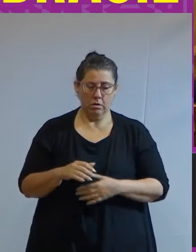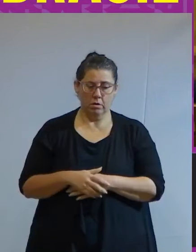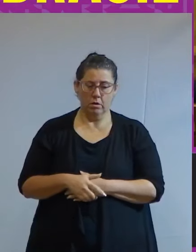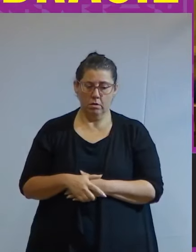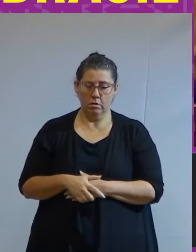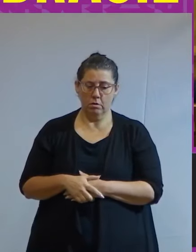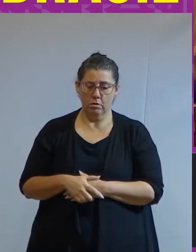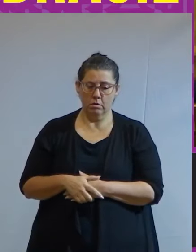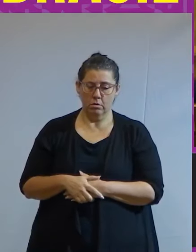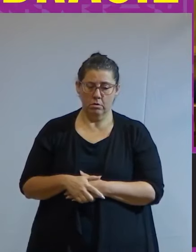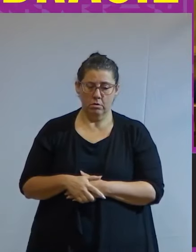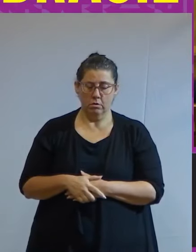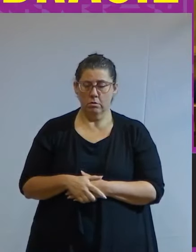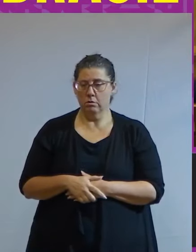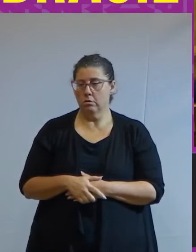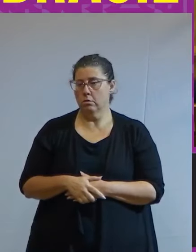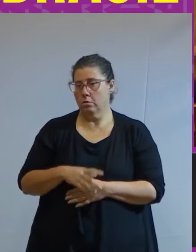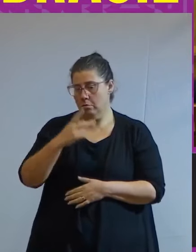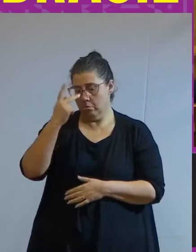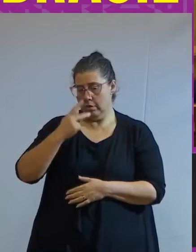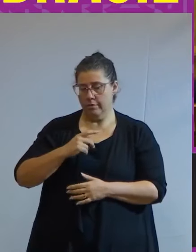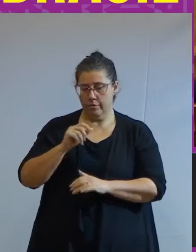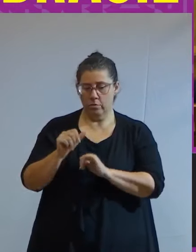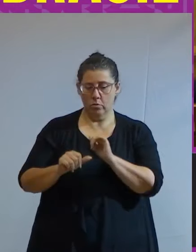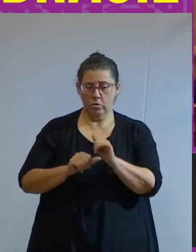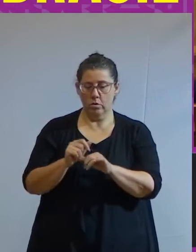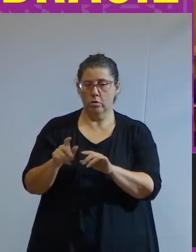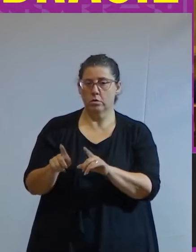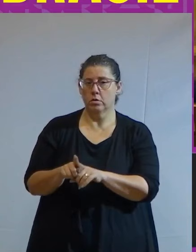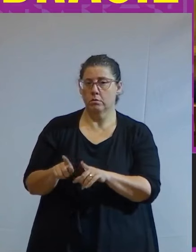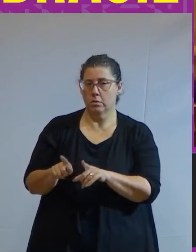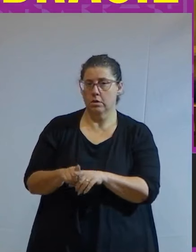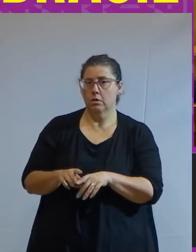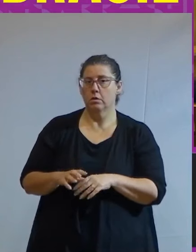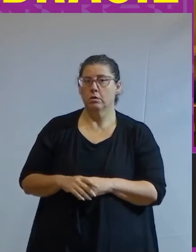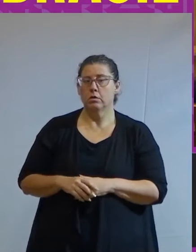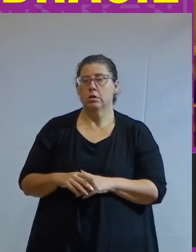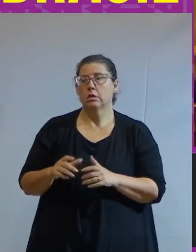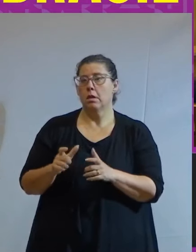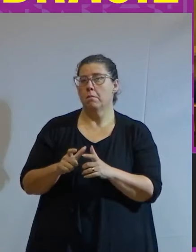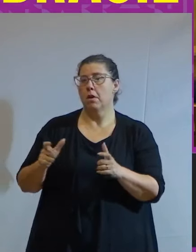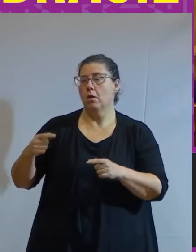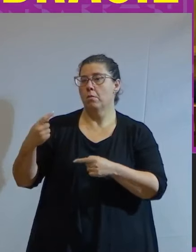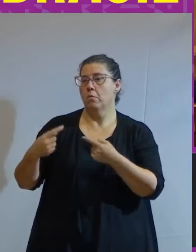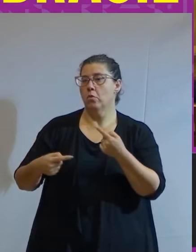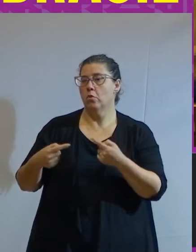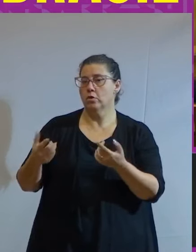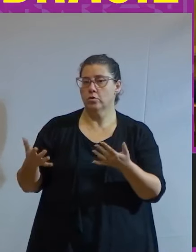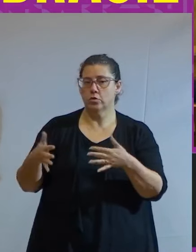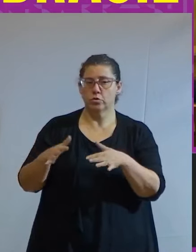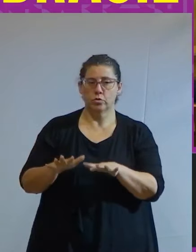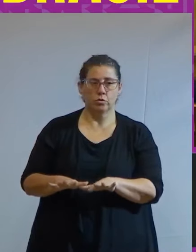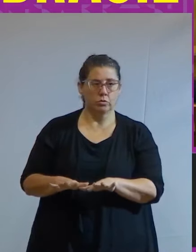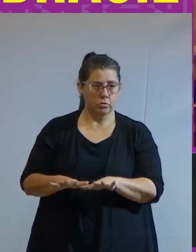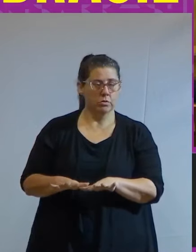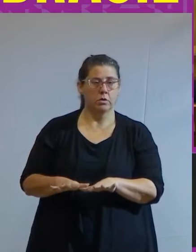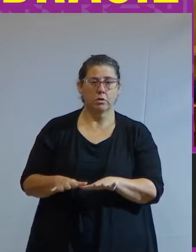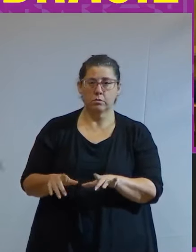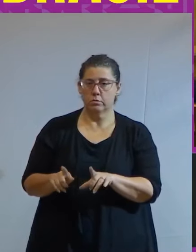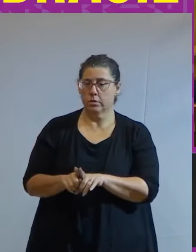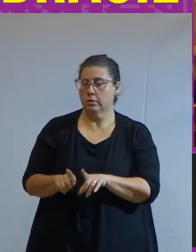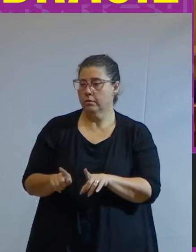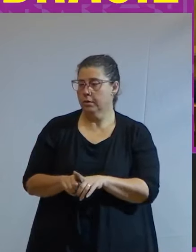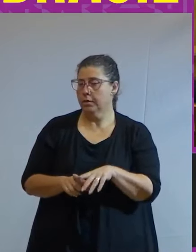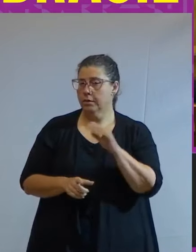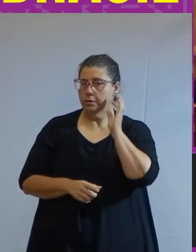mudou também o perfil da universidade e tem a maior política de inclusão das universidades